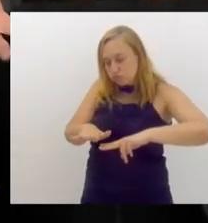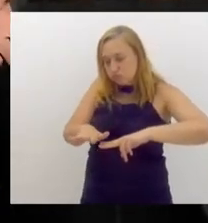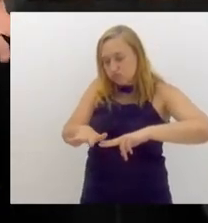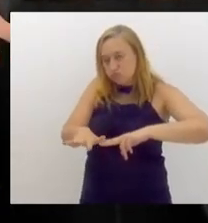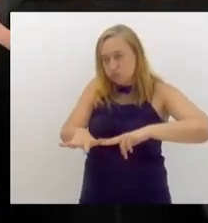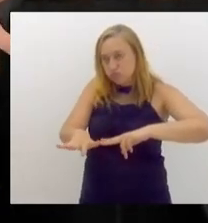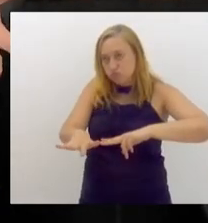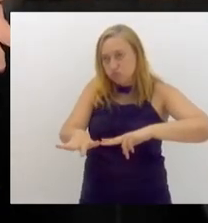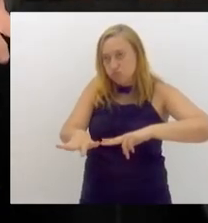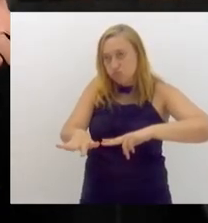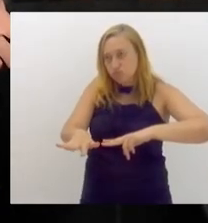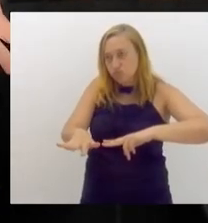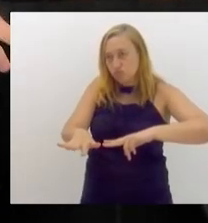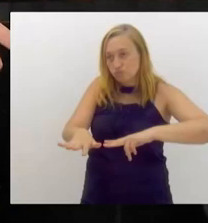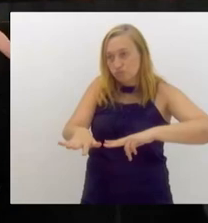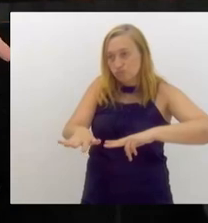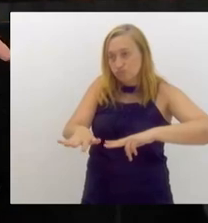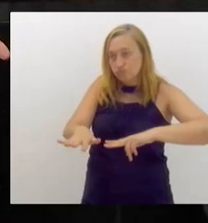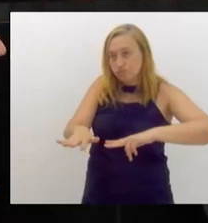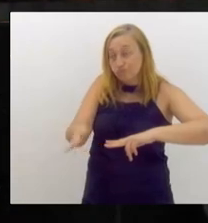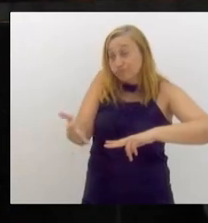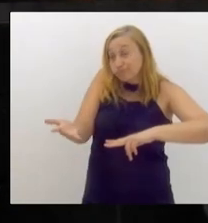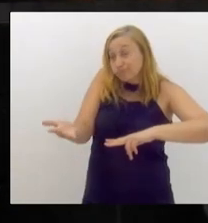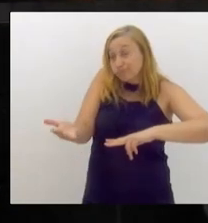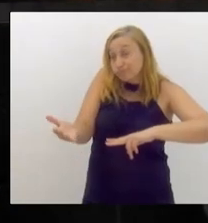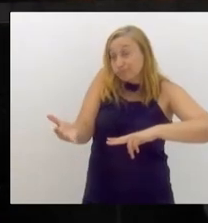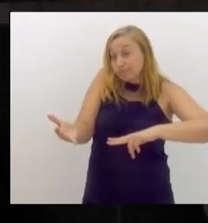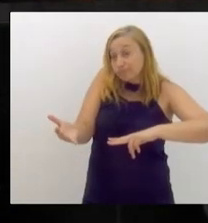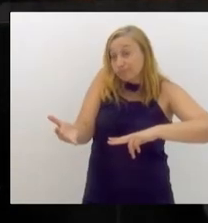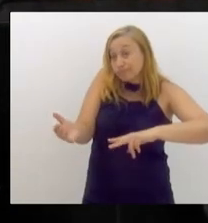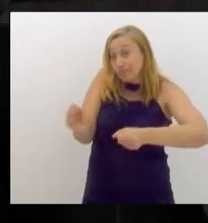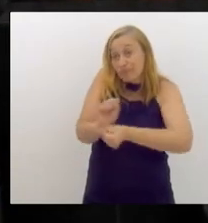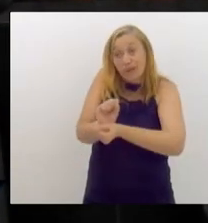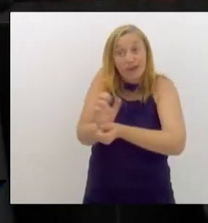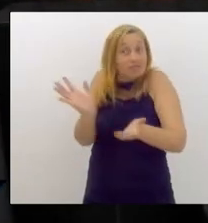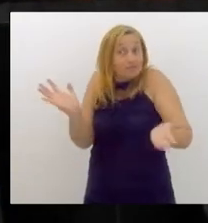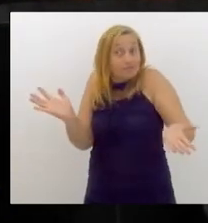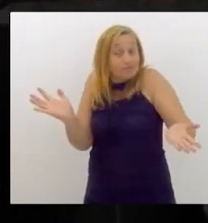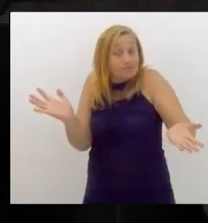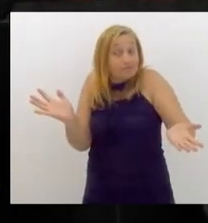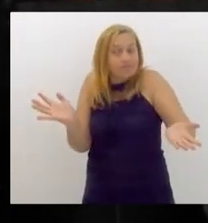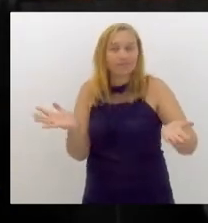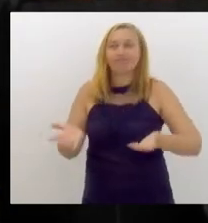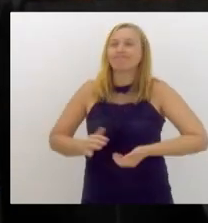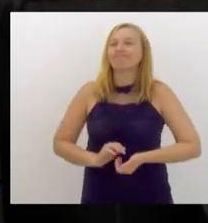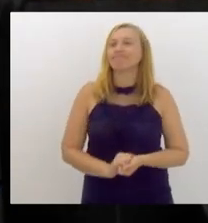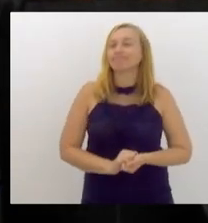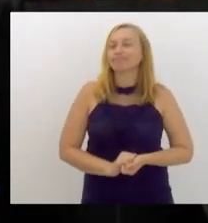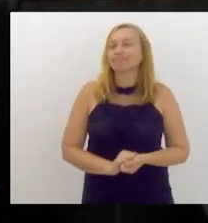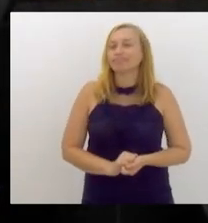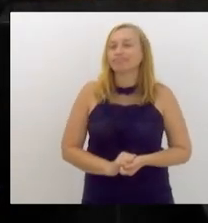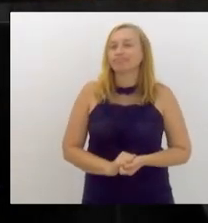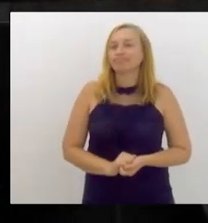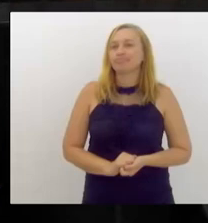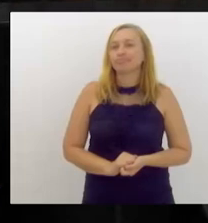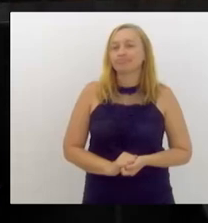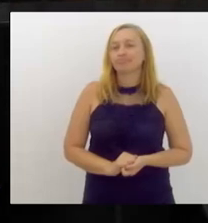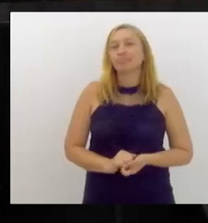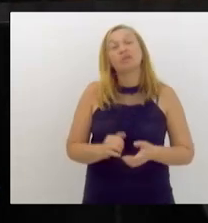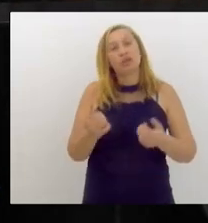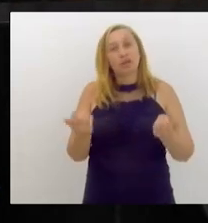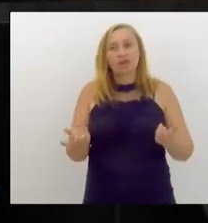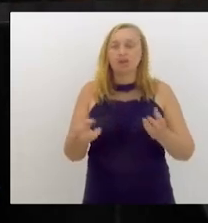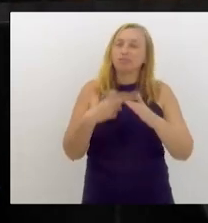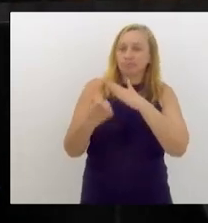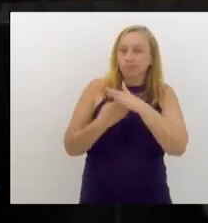o trem, por segurança, vai parar. Então, o mínimo que a supervia poderia